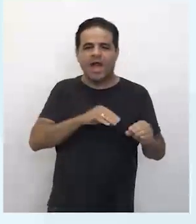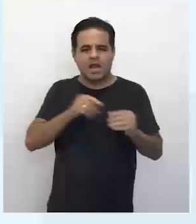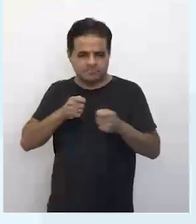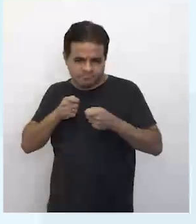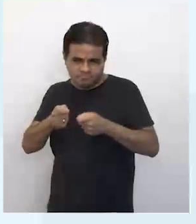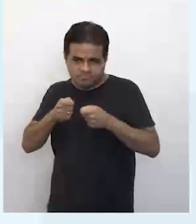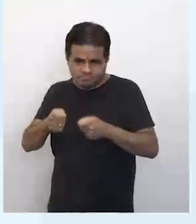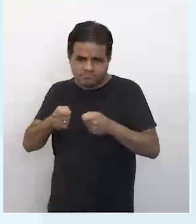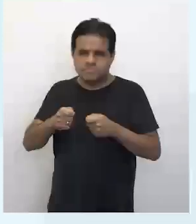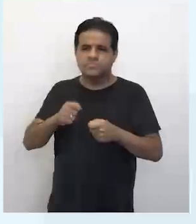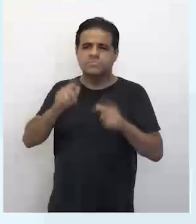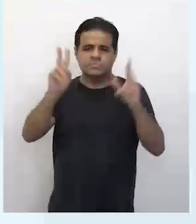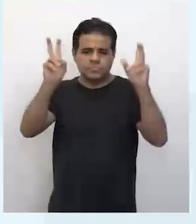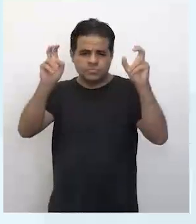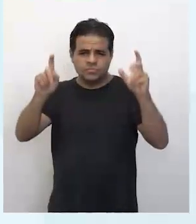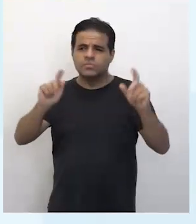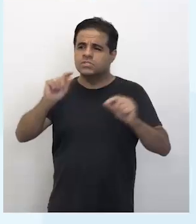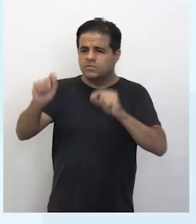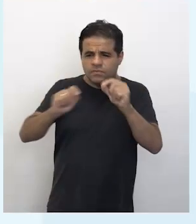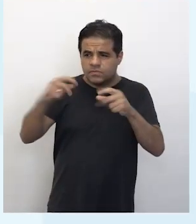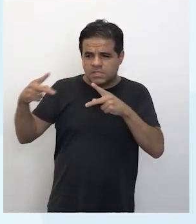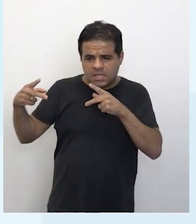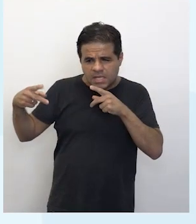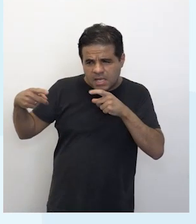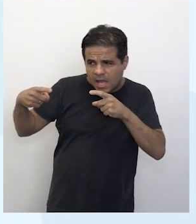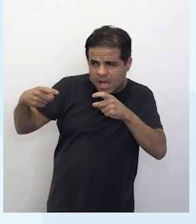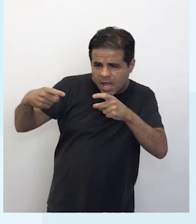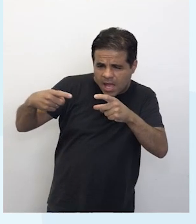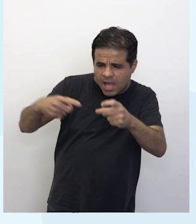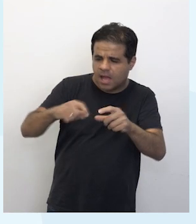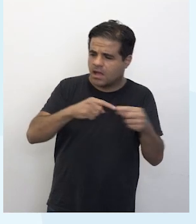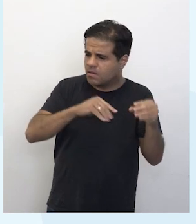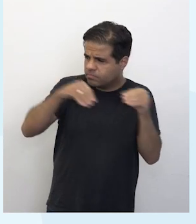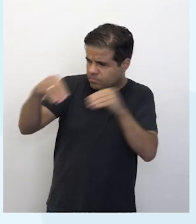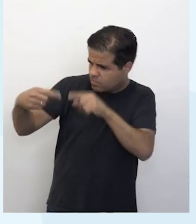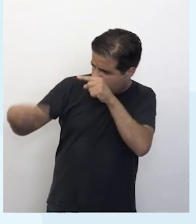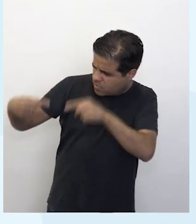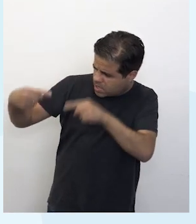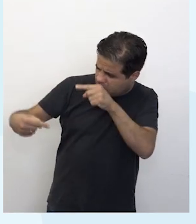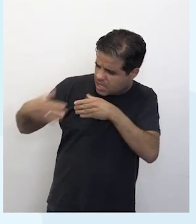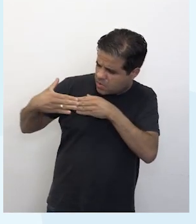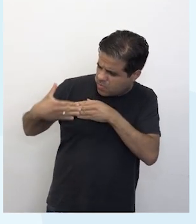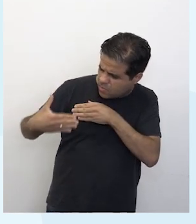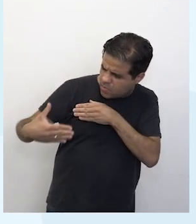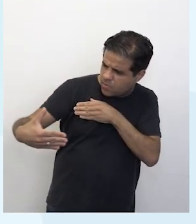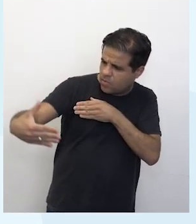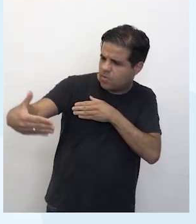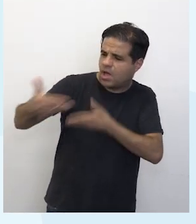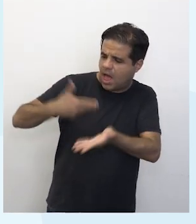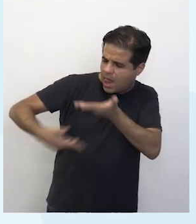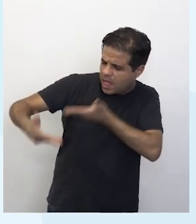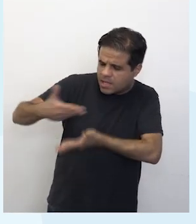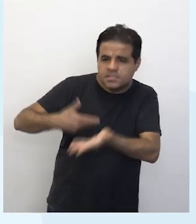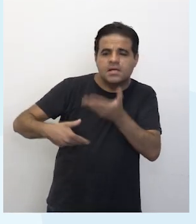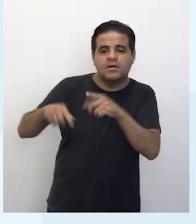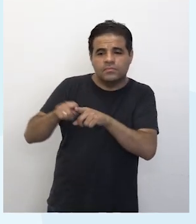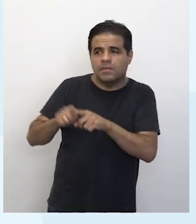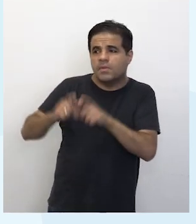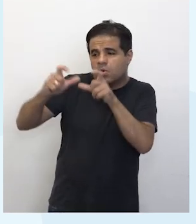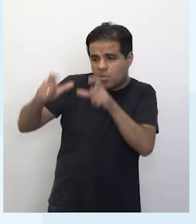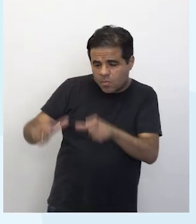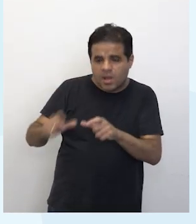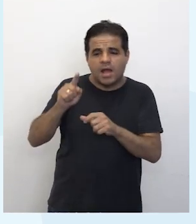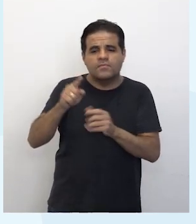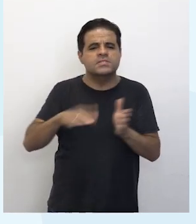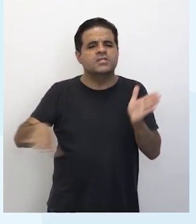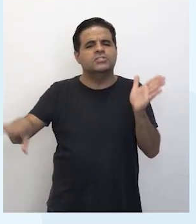por motivos de guerra, por motivos de perseguição política. E tem também a relação com o lugar que